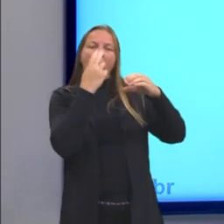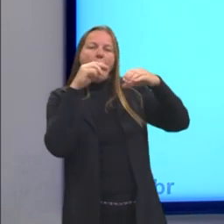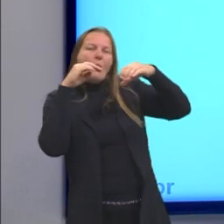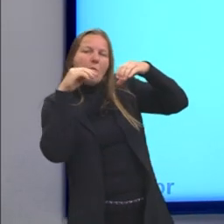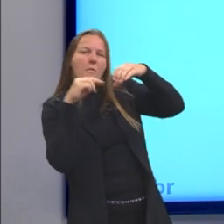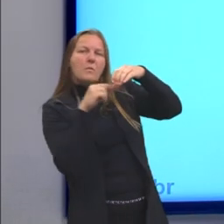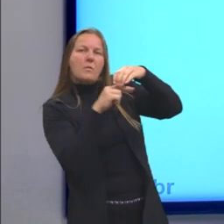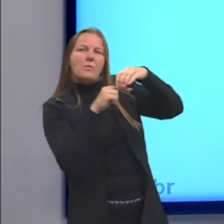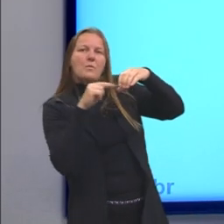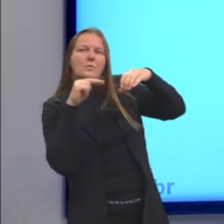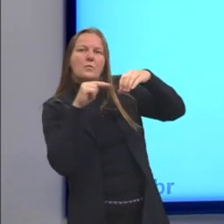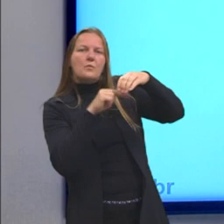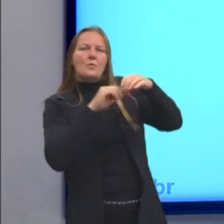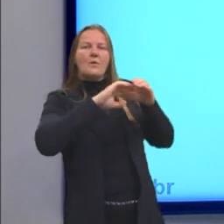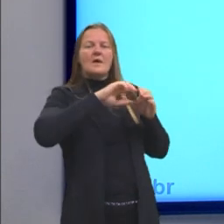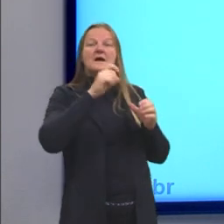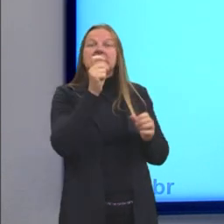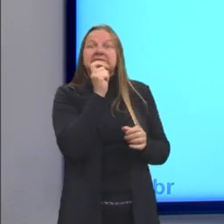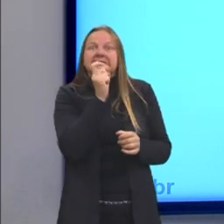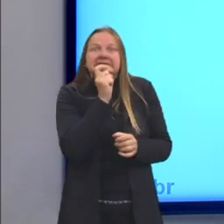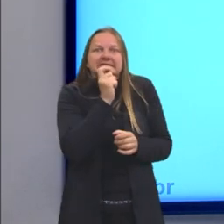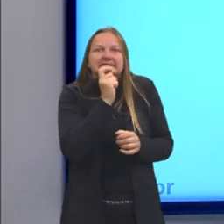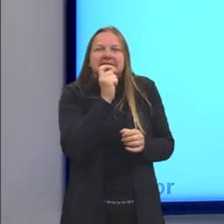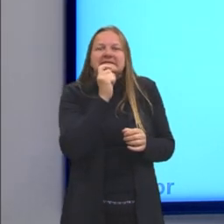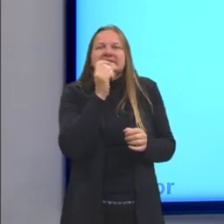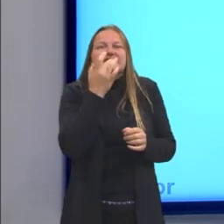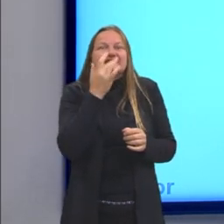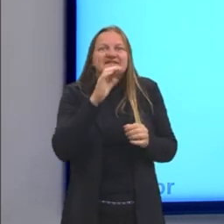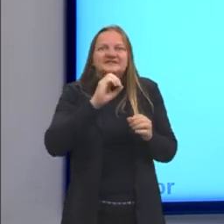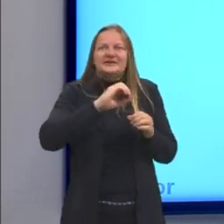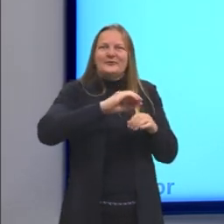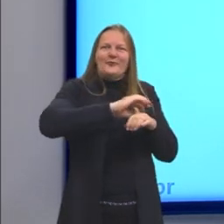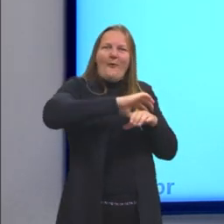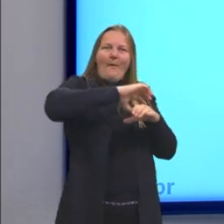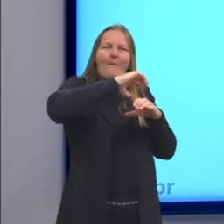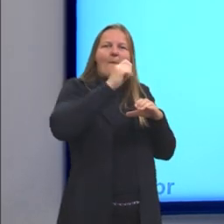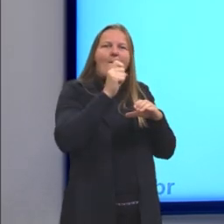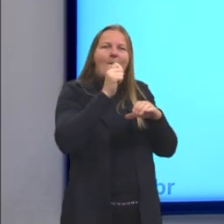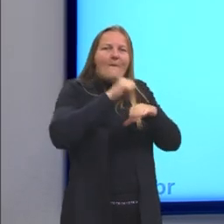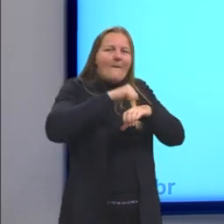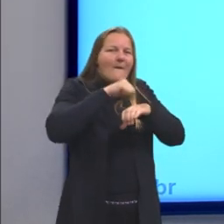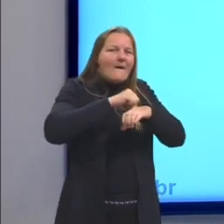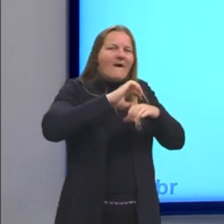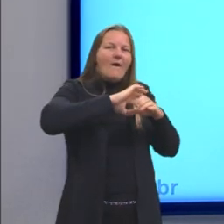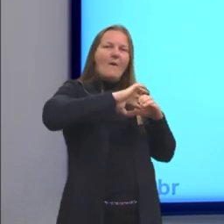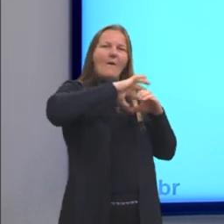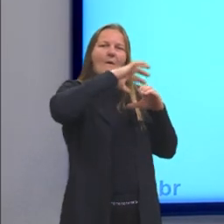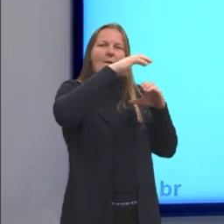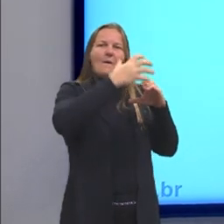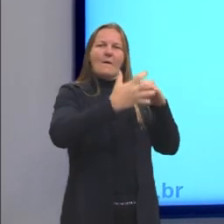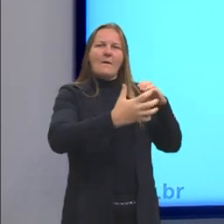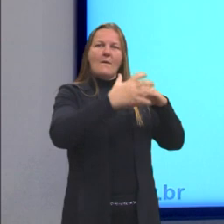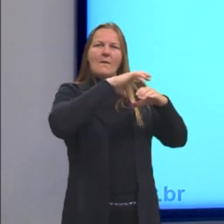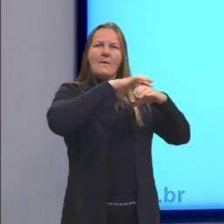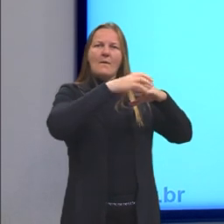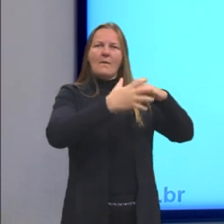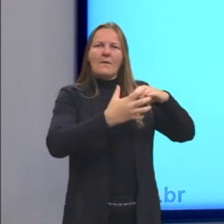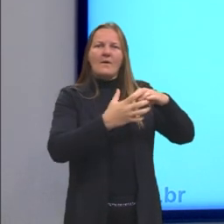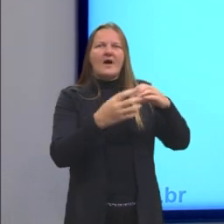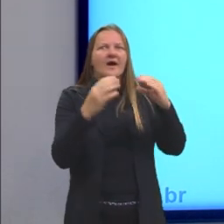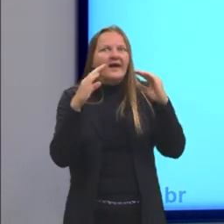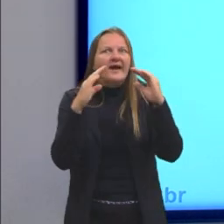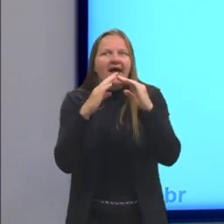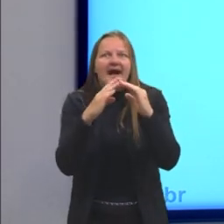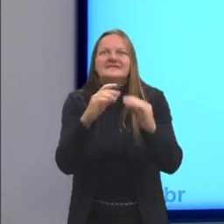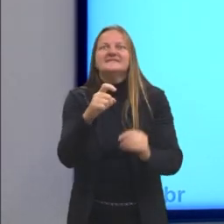feita toda de gelo, em blocos de gelo. Então, a gente vai entender um pouquinho por que se constrói casas de gelo.